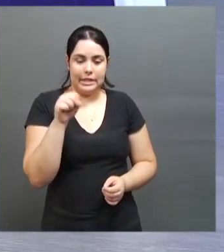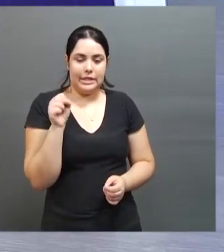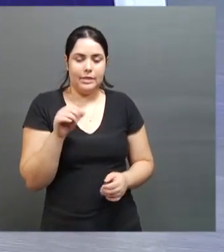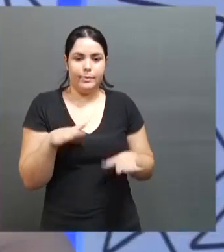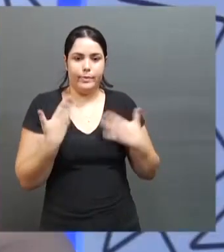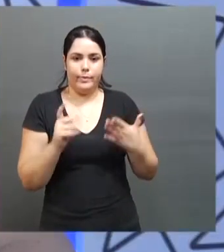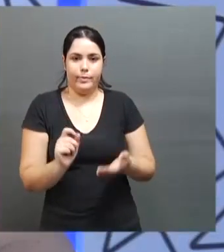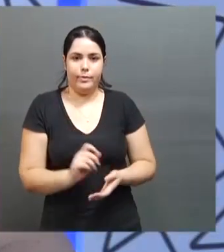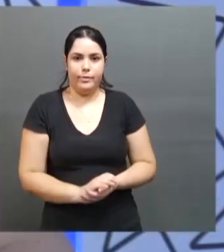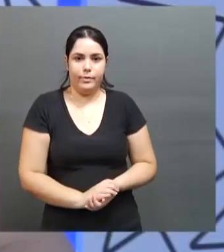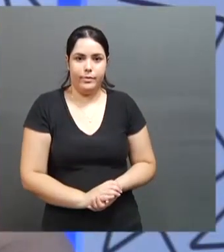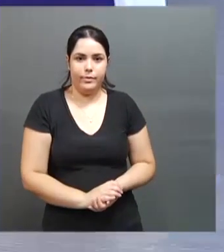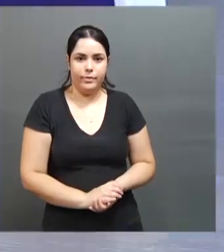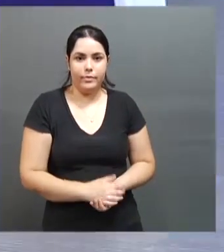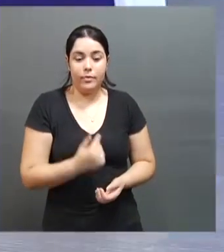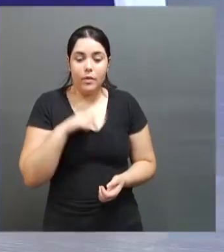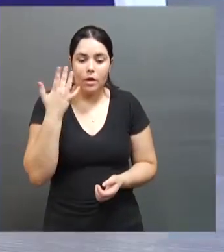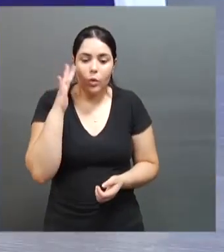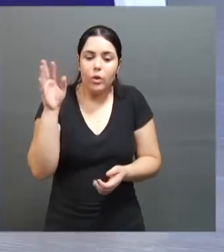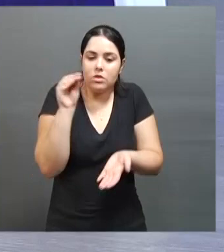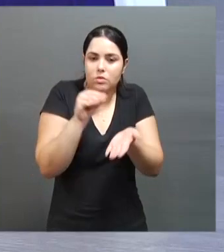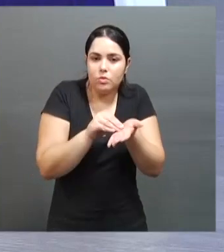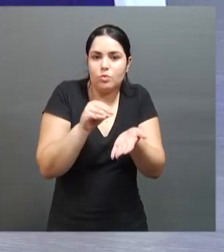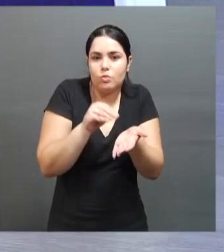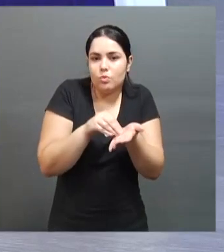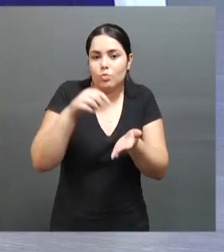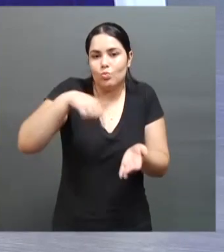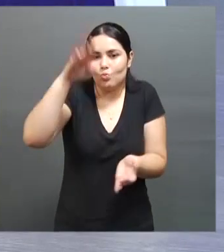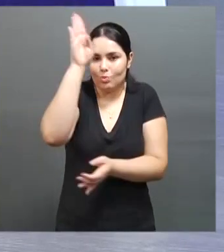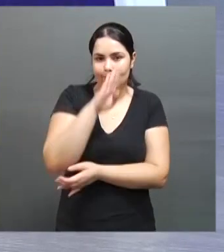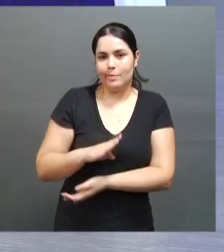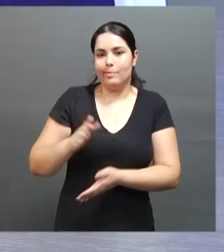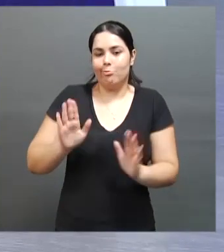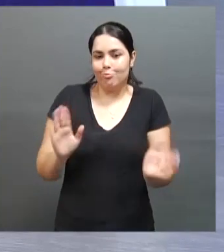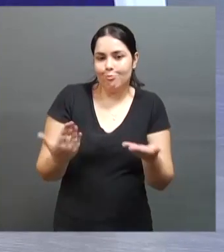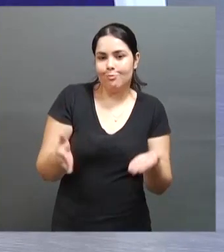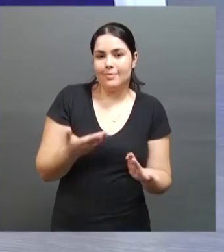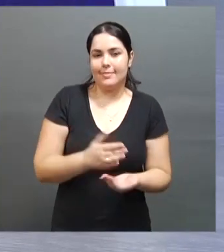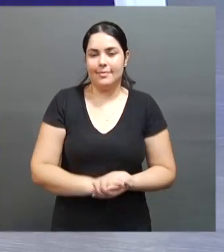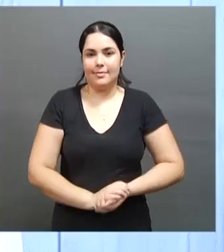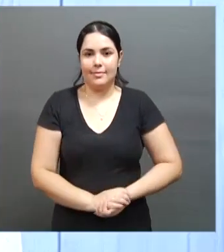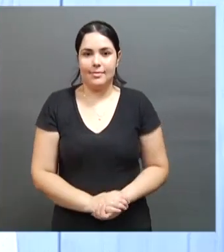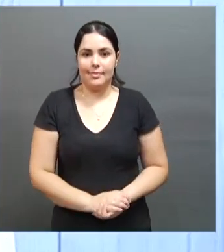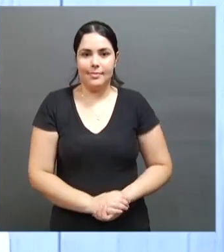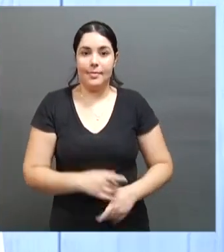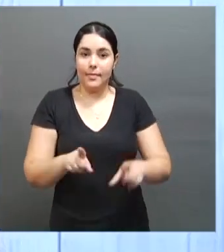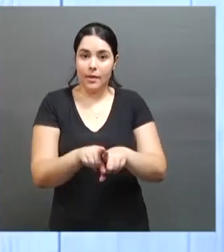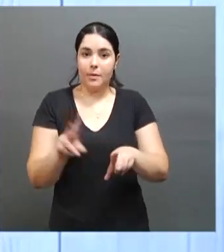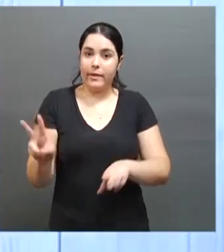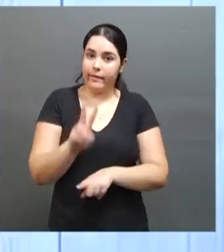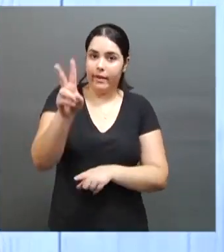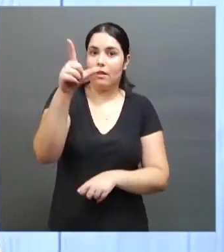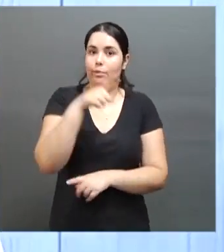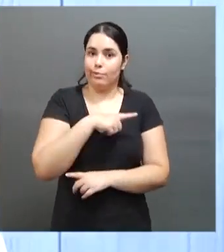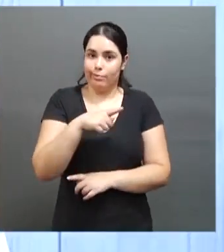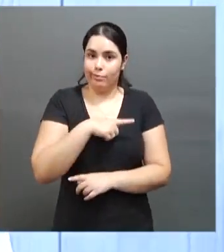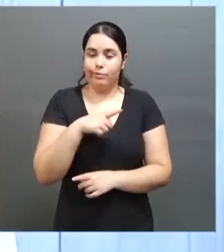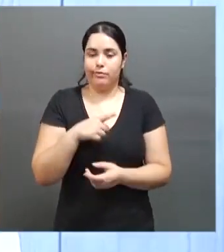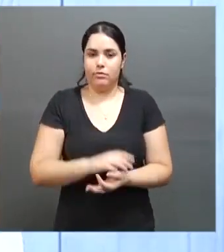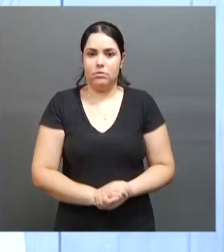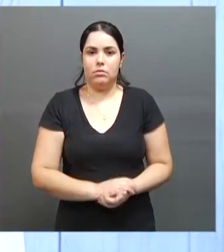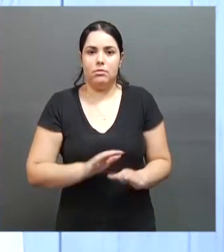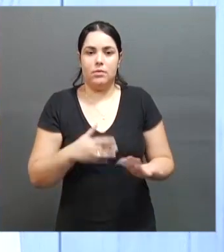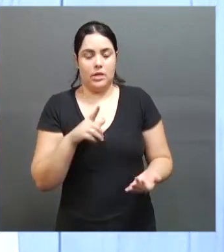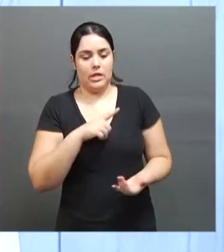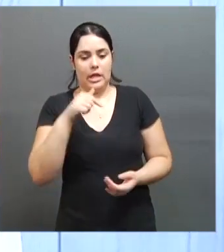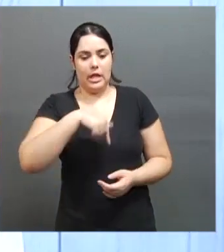Então, eu acho que falta a gente, aqui no Brasil, a gente incentivar e valorizar os nossos atletas. Então, nós